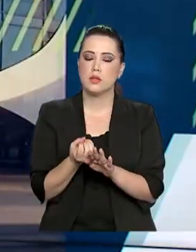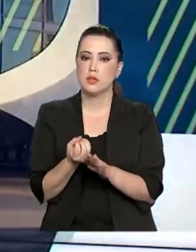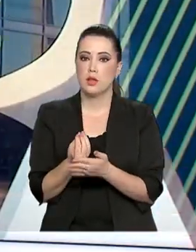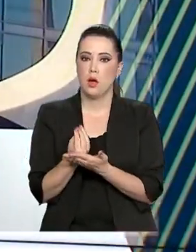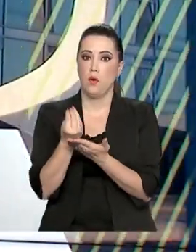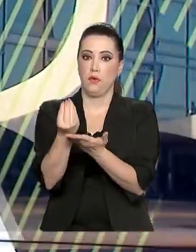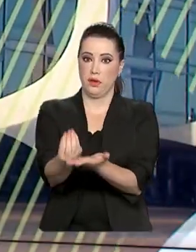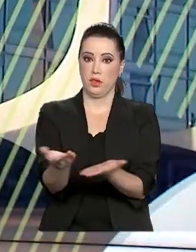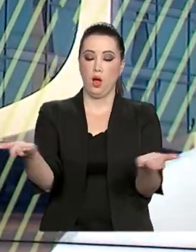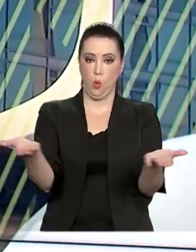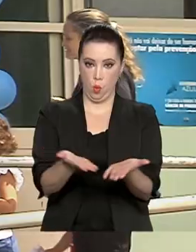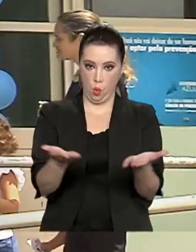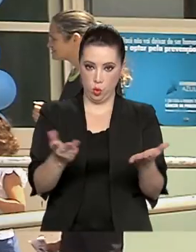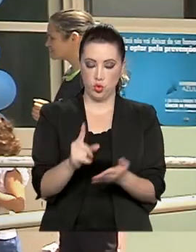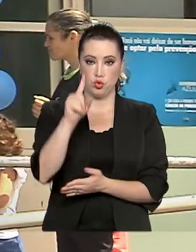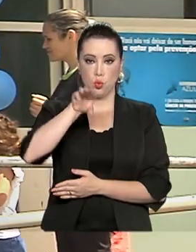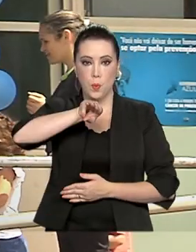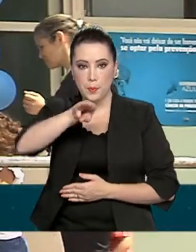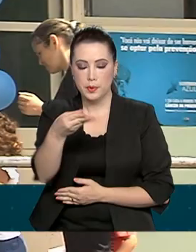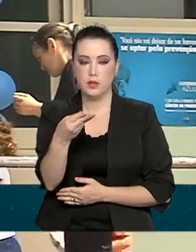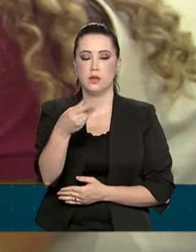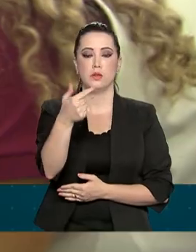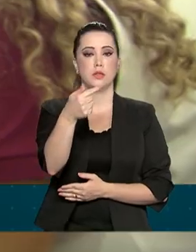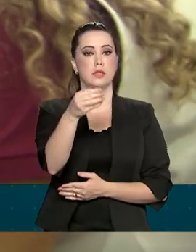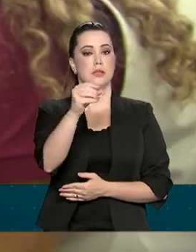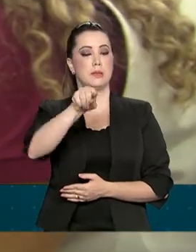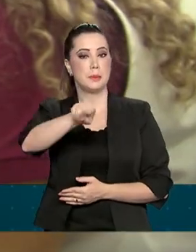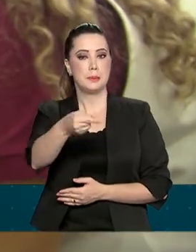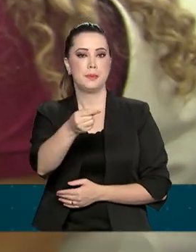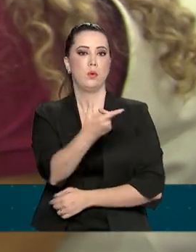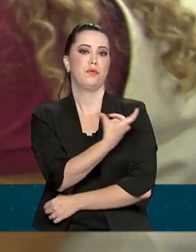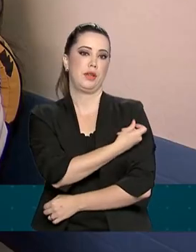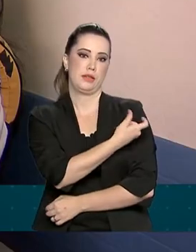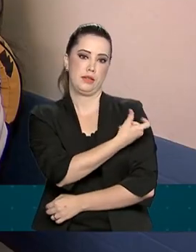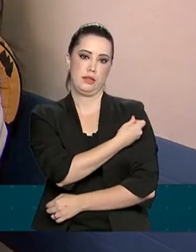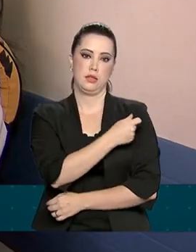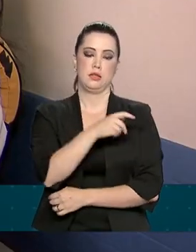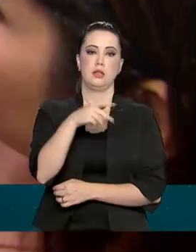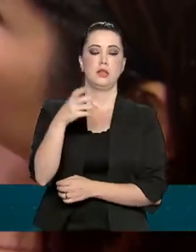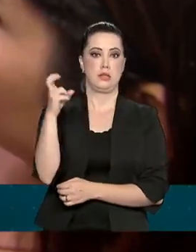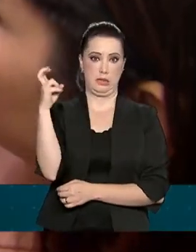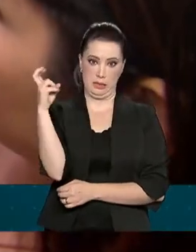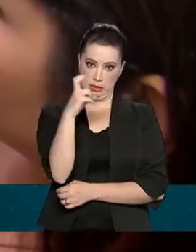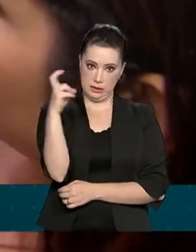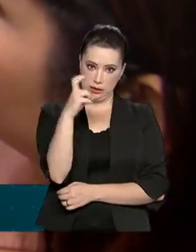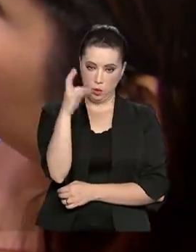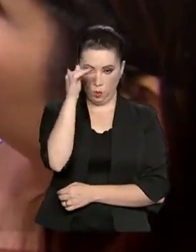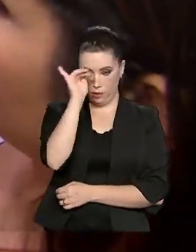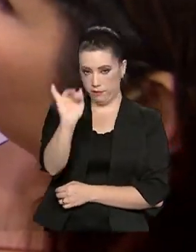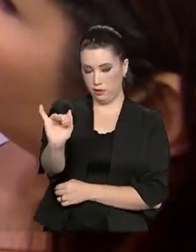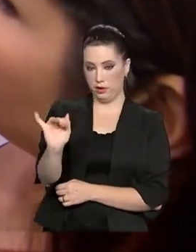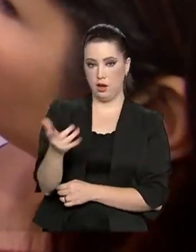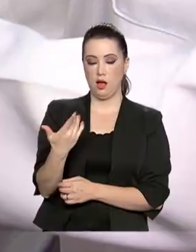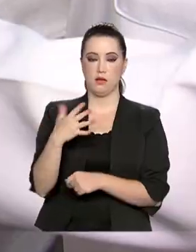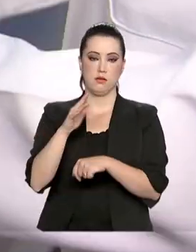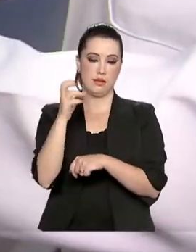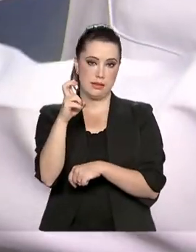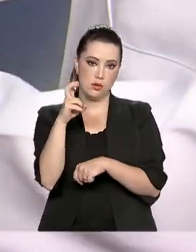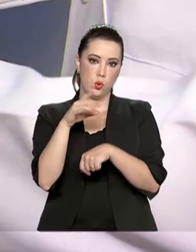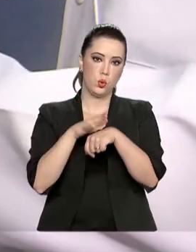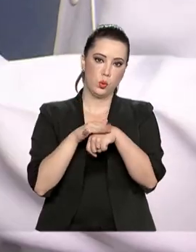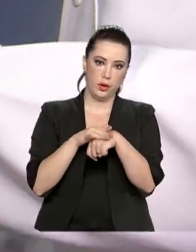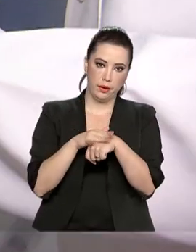hoje para os estados 1 milhão e 700 mil doses da vacina pentavalente, que protege contra cinco doenças,